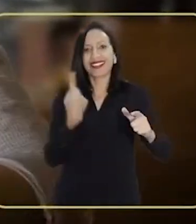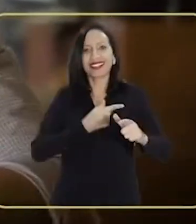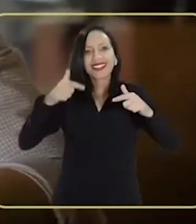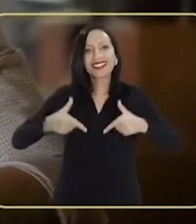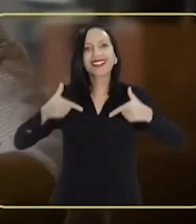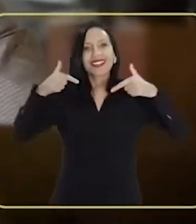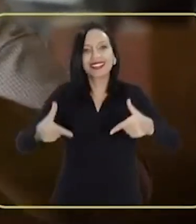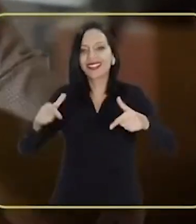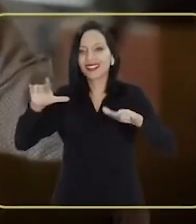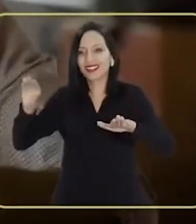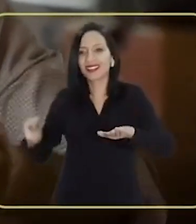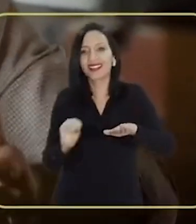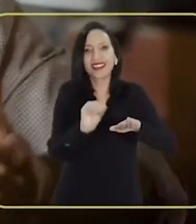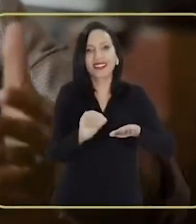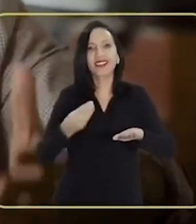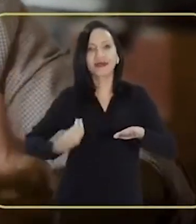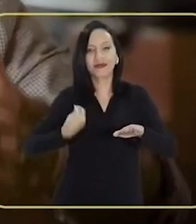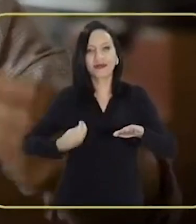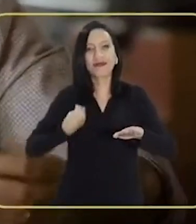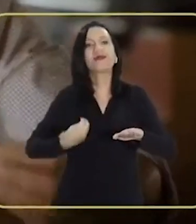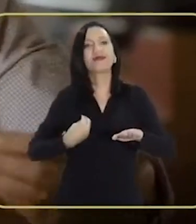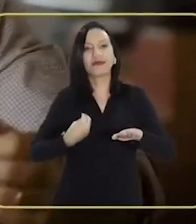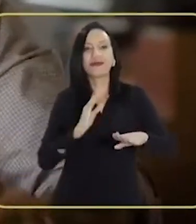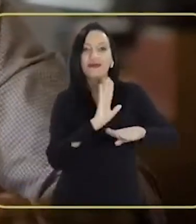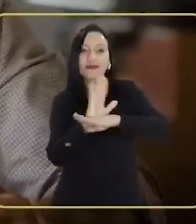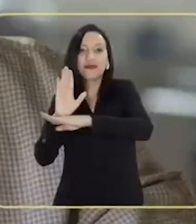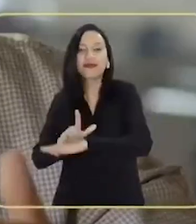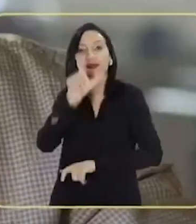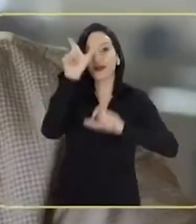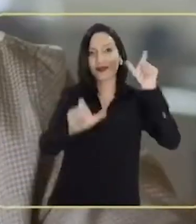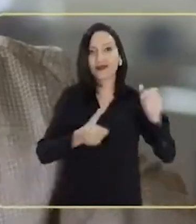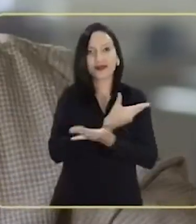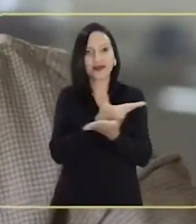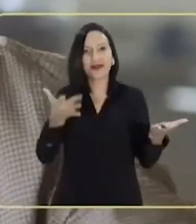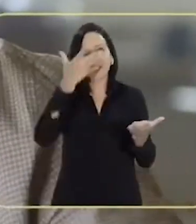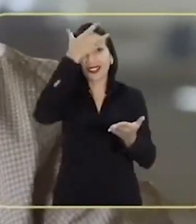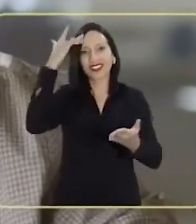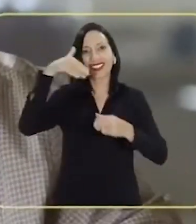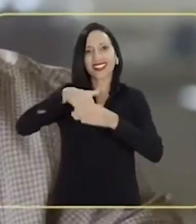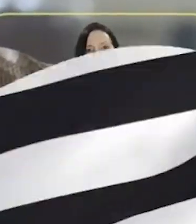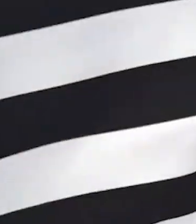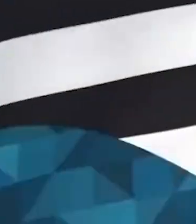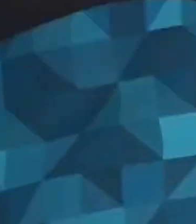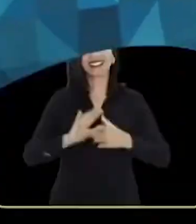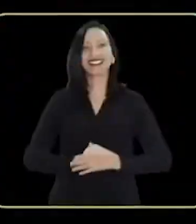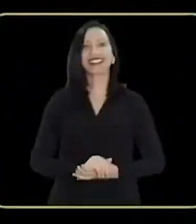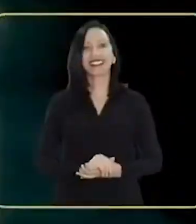fazer a nossa parte e ampliar os programas de transferência de renda, ajudando milhões de pessoas.